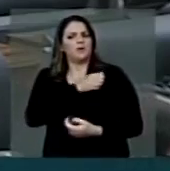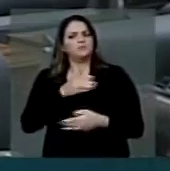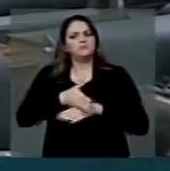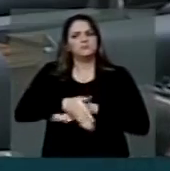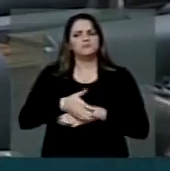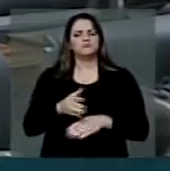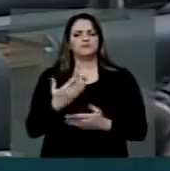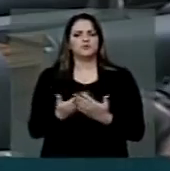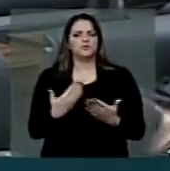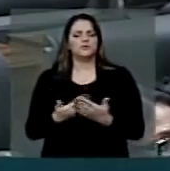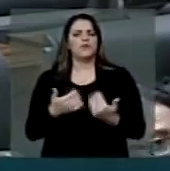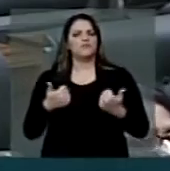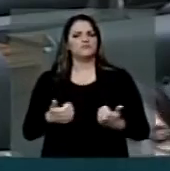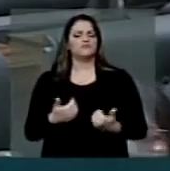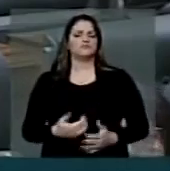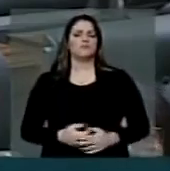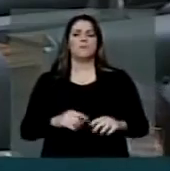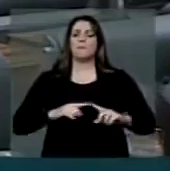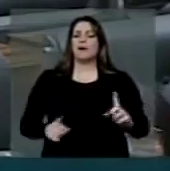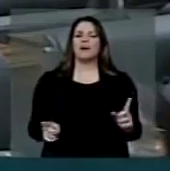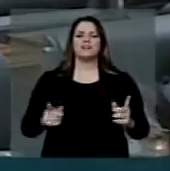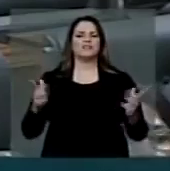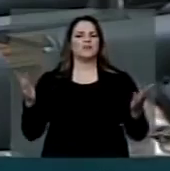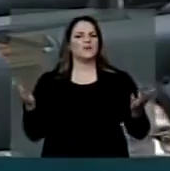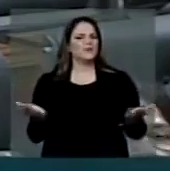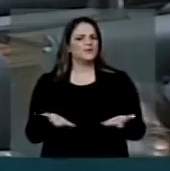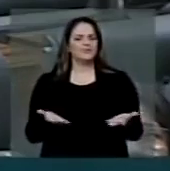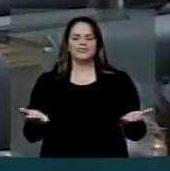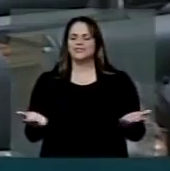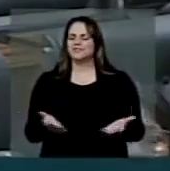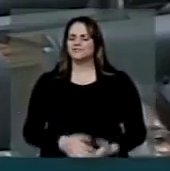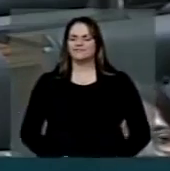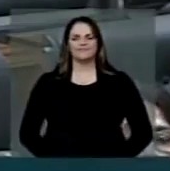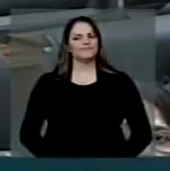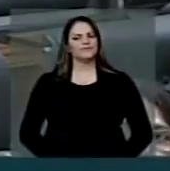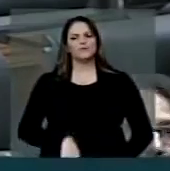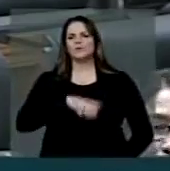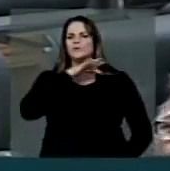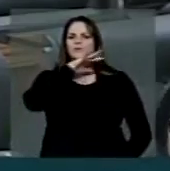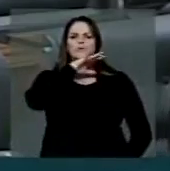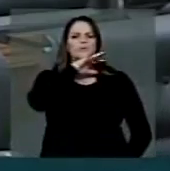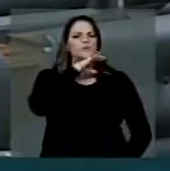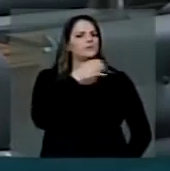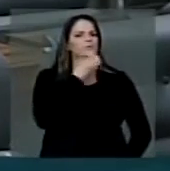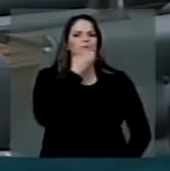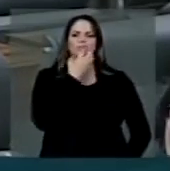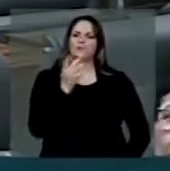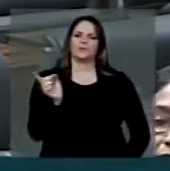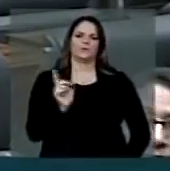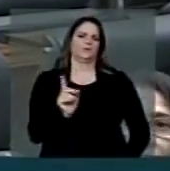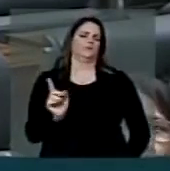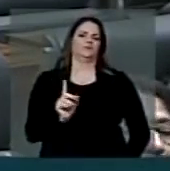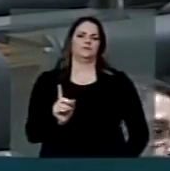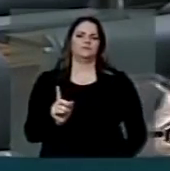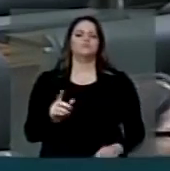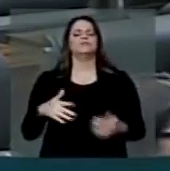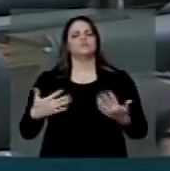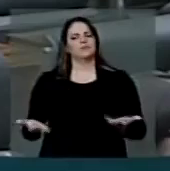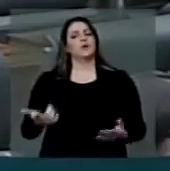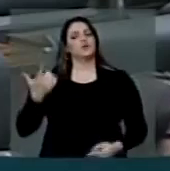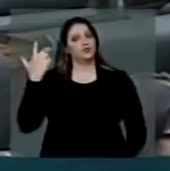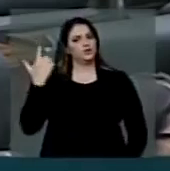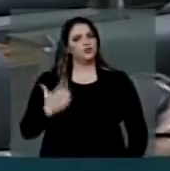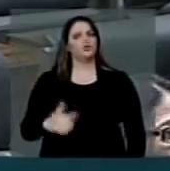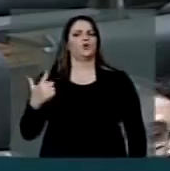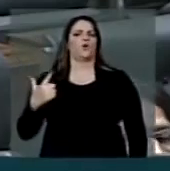qualidade. coisa que hoje, da forma como a coisa está, não está acontecendo. Fica aqui mais uma